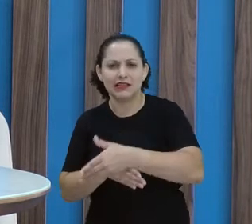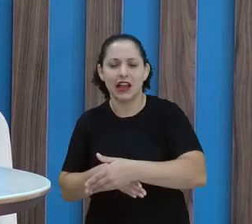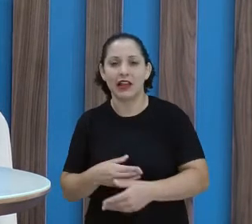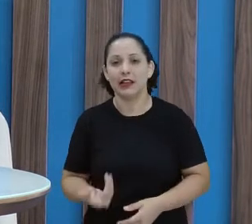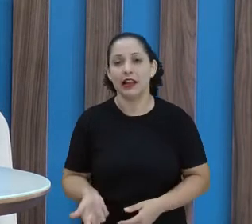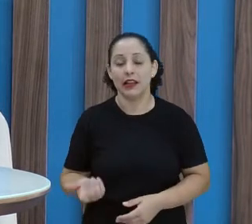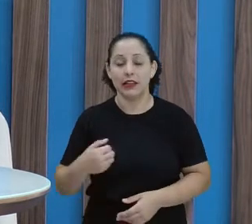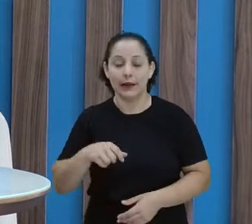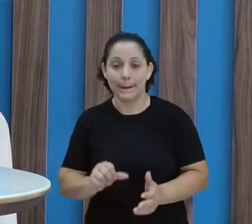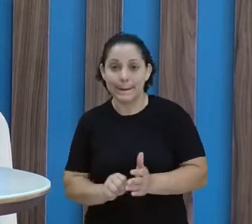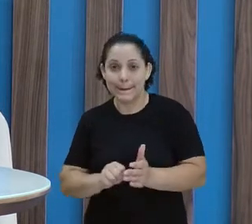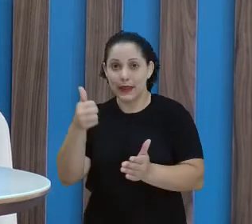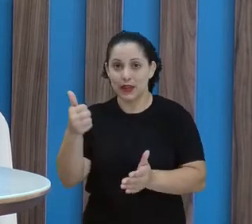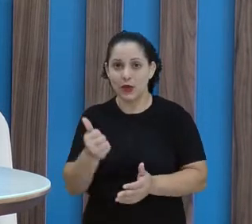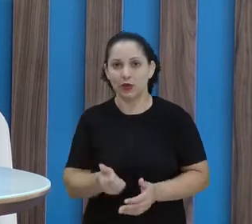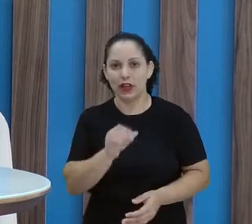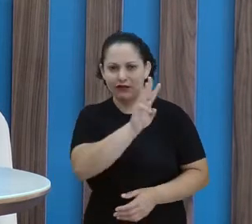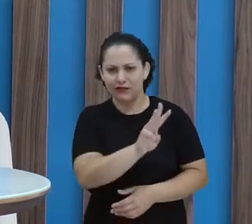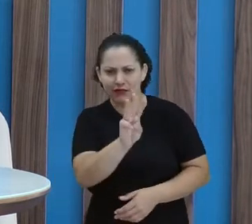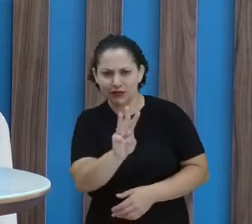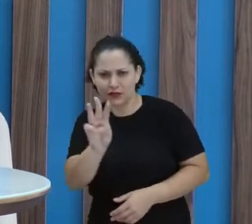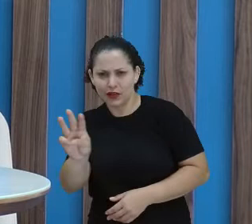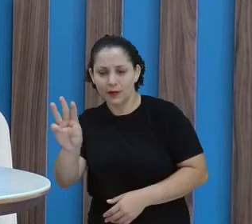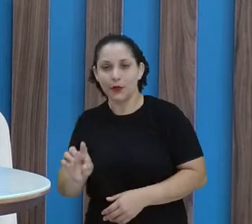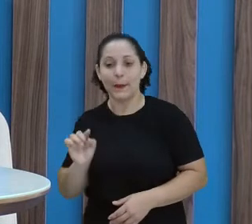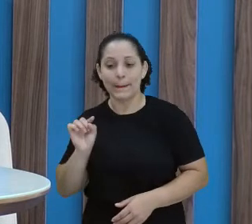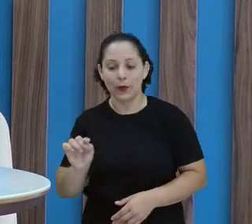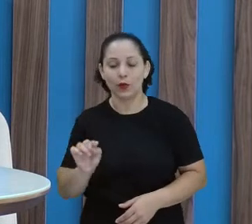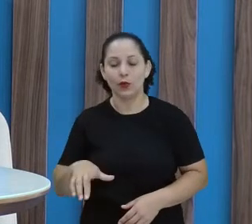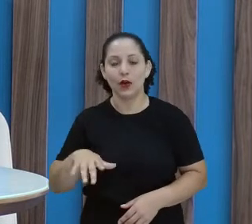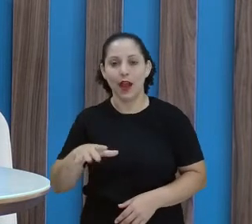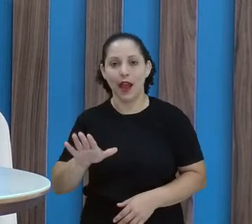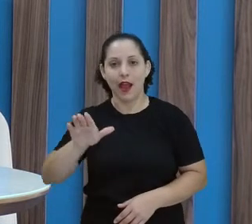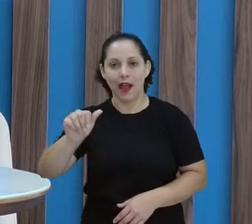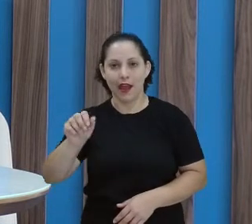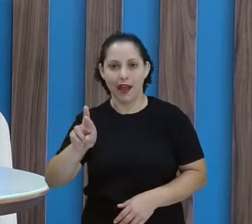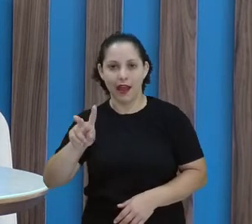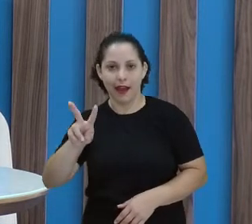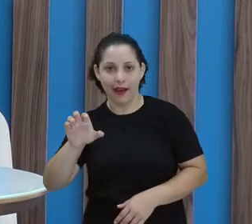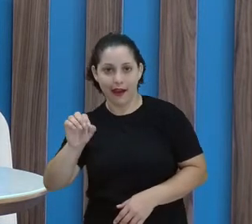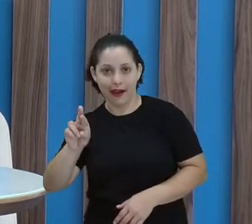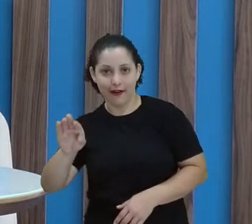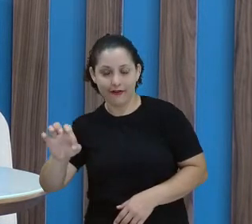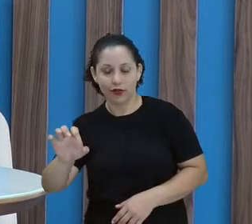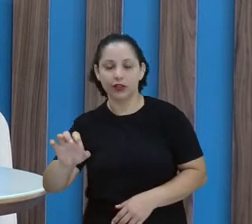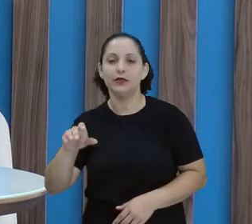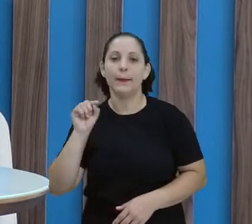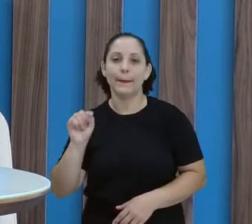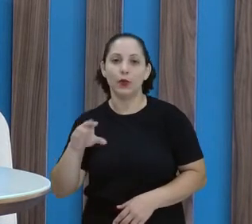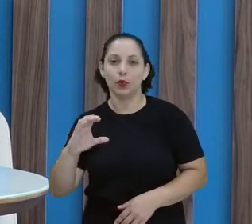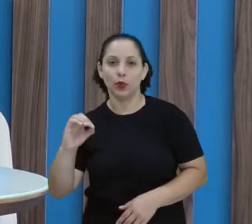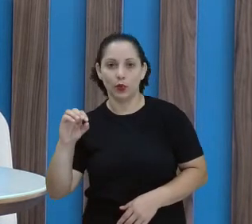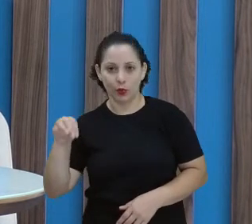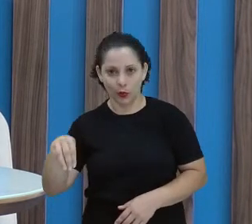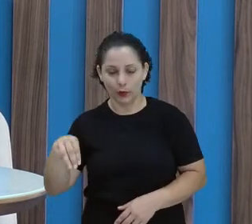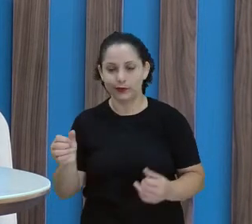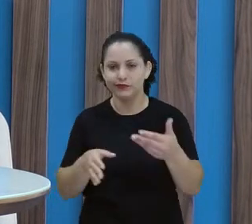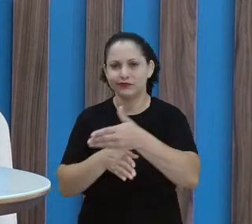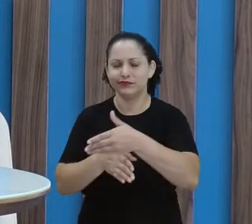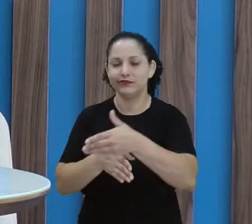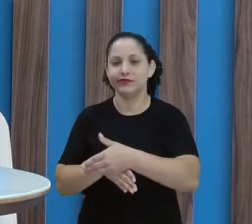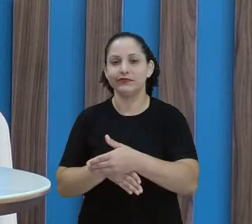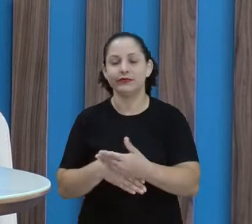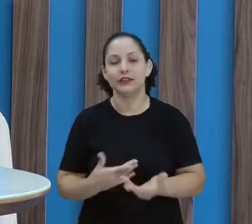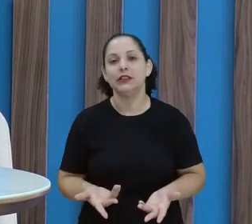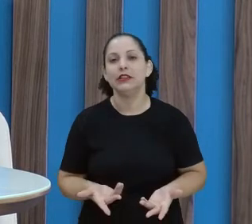Primeiro você coloca www.árvore.com. Aí você vai entrar na página da Árvore do Livro. Depois de entrar na página da Árvore do